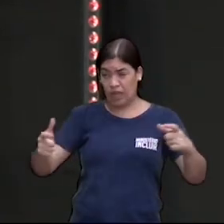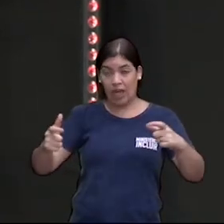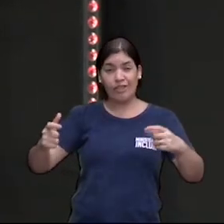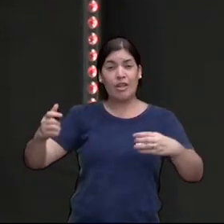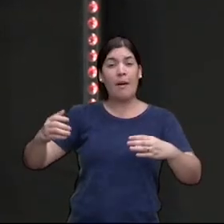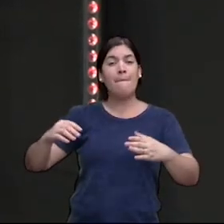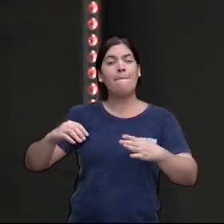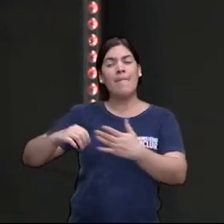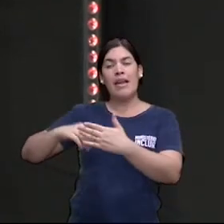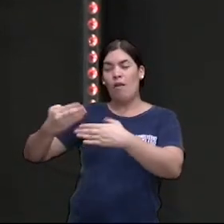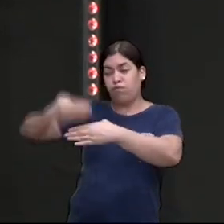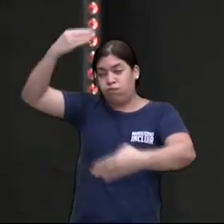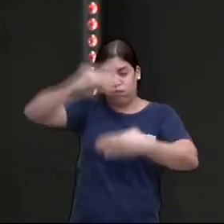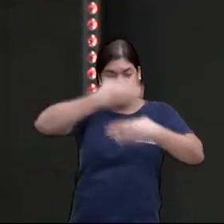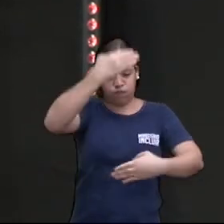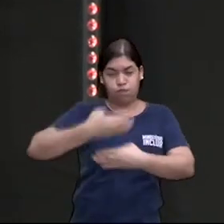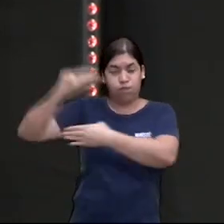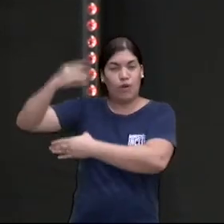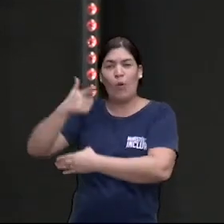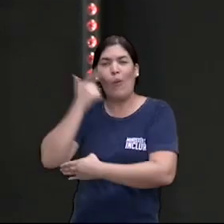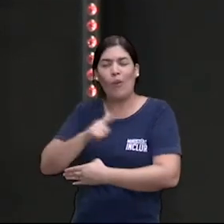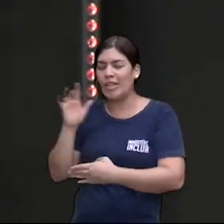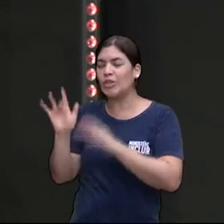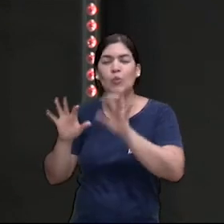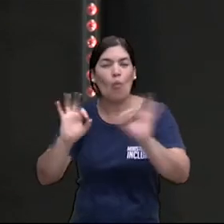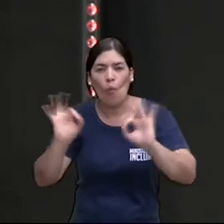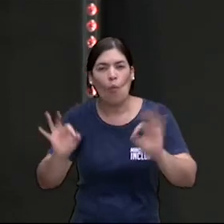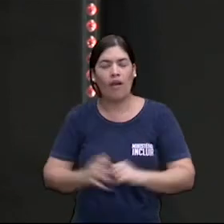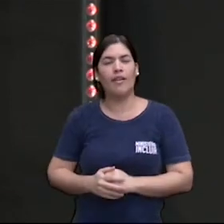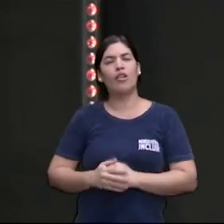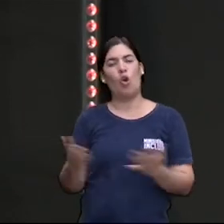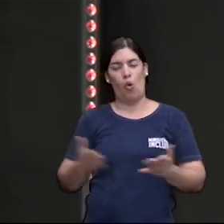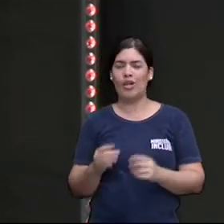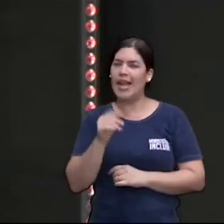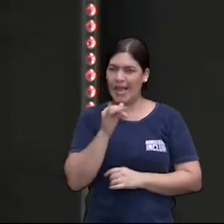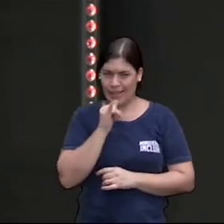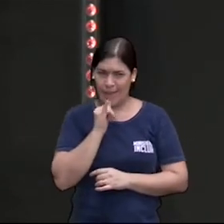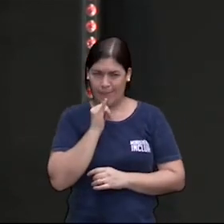que você não mexe na sua vida, hoje o diabo vem e bota assim um aramezinho em volta.